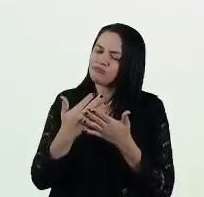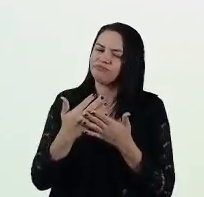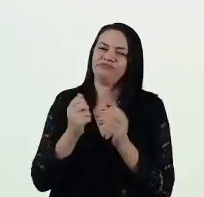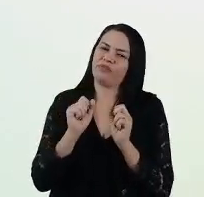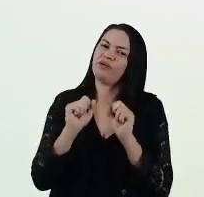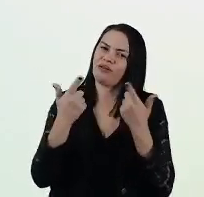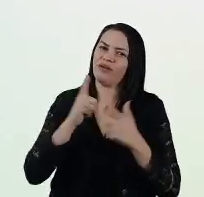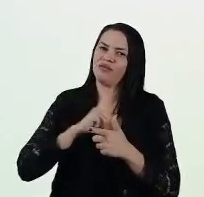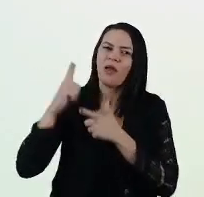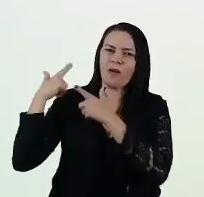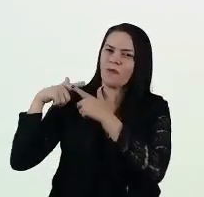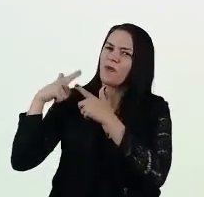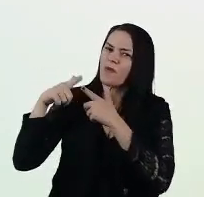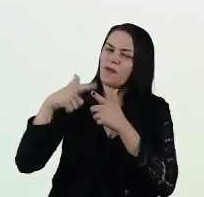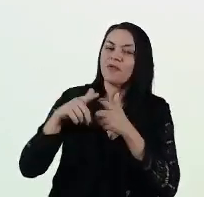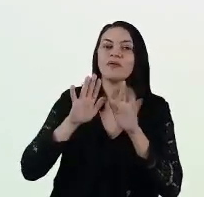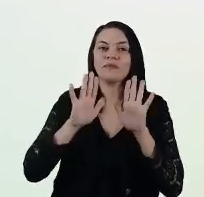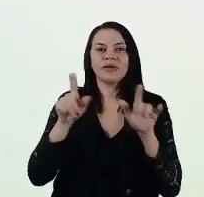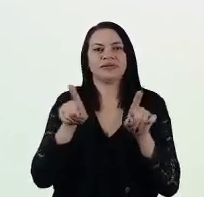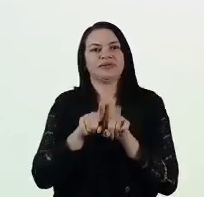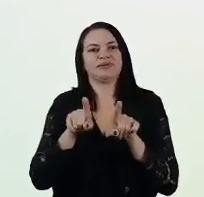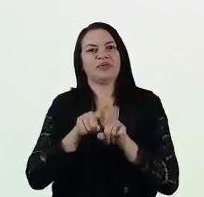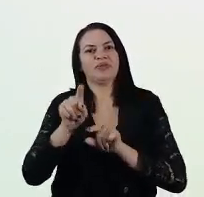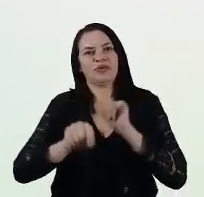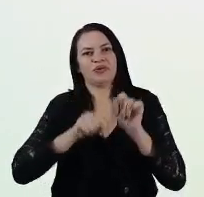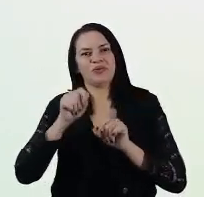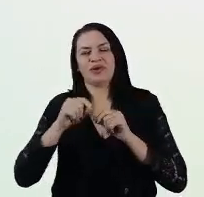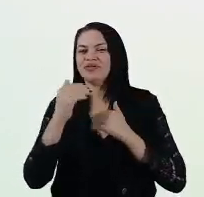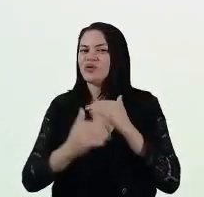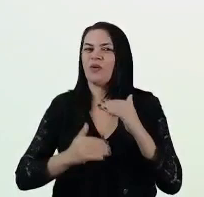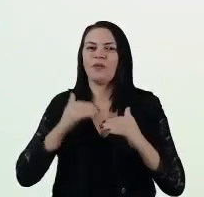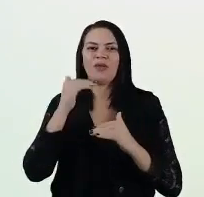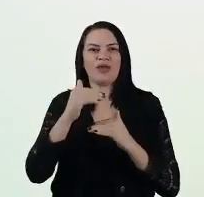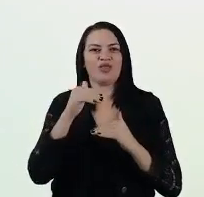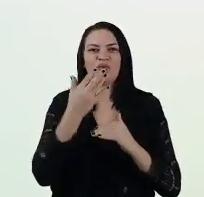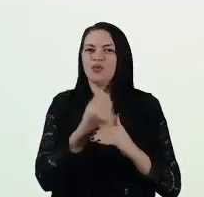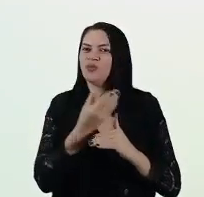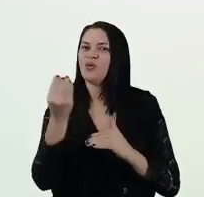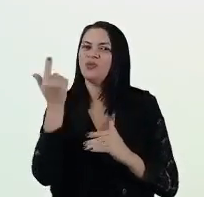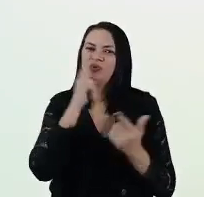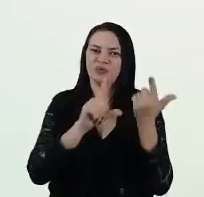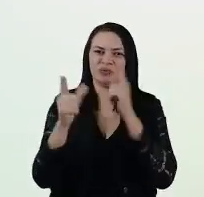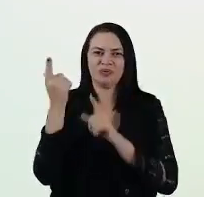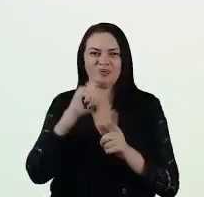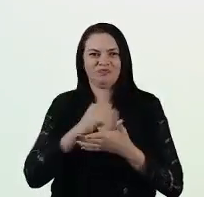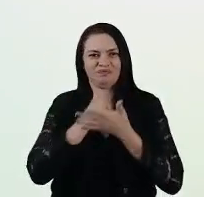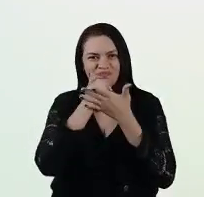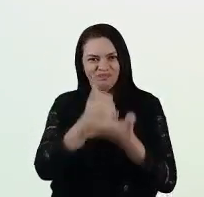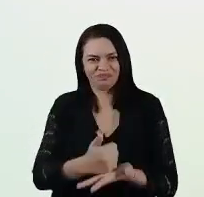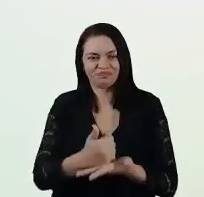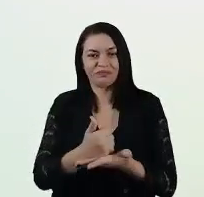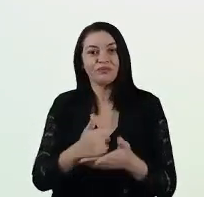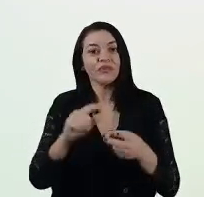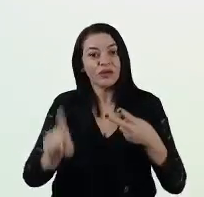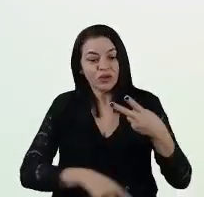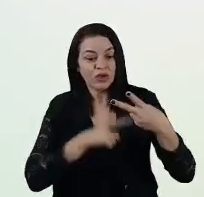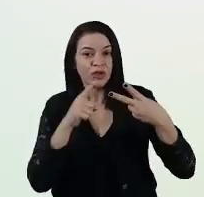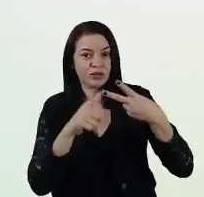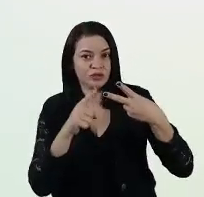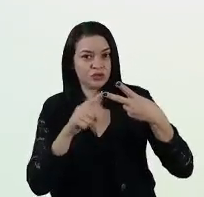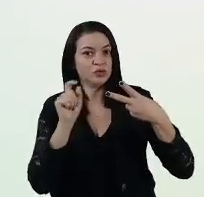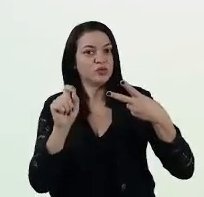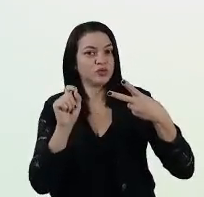por problemas, mas também e, sobretudo, por muitos êxitos. A segunda